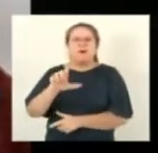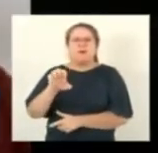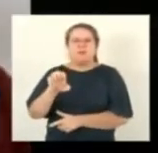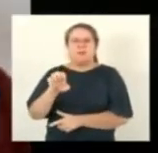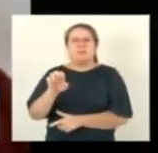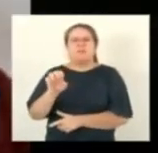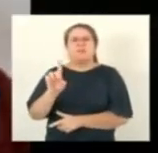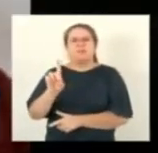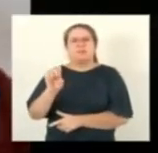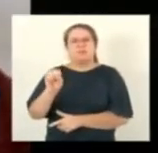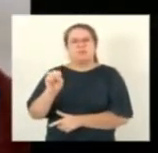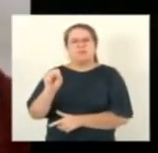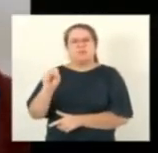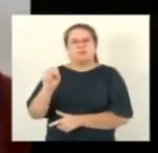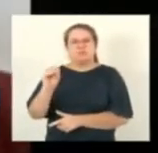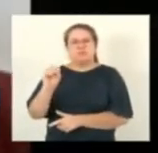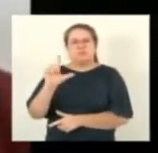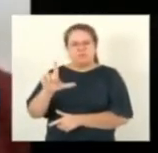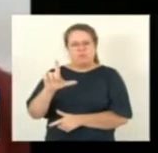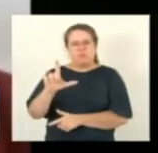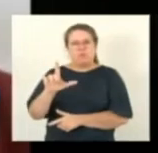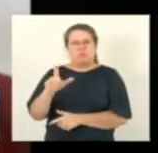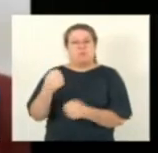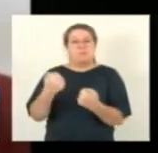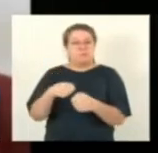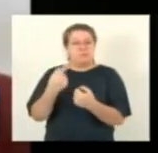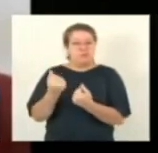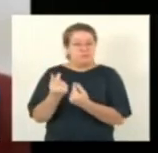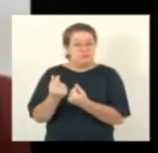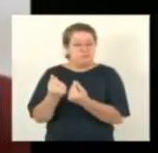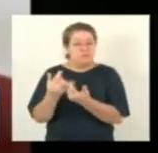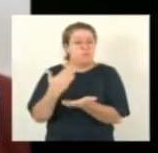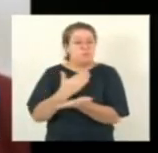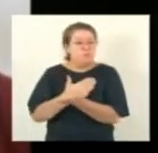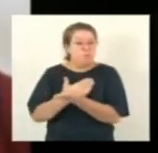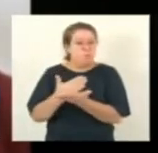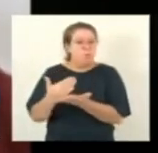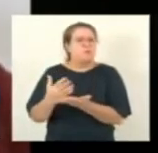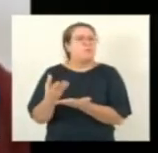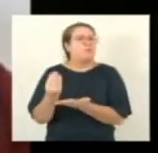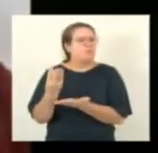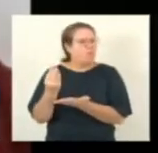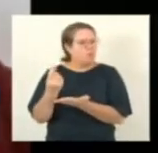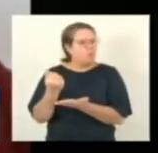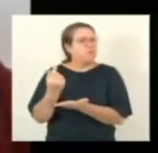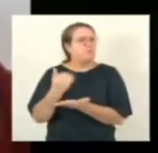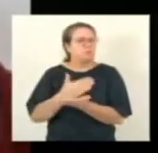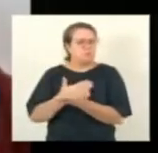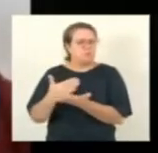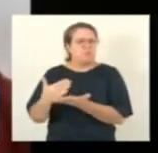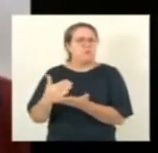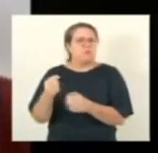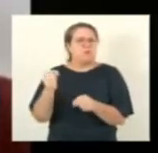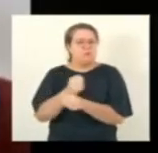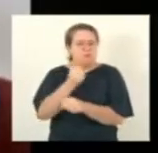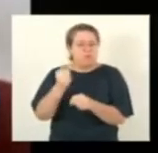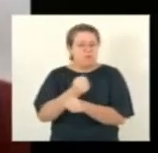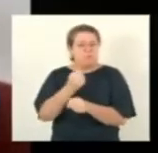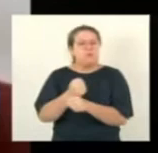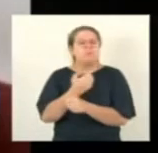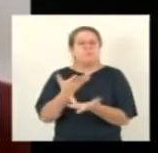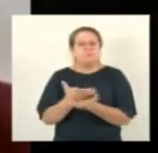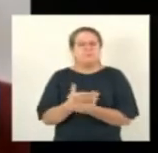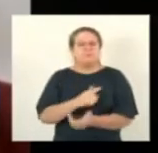em que a norma colocou um milhão e meio para iniciar estas obras. Verba pessoal